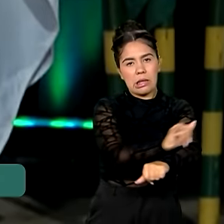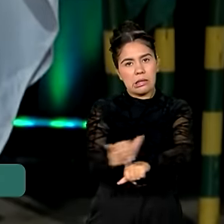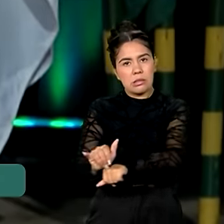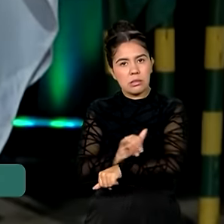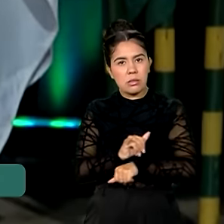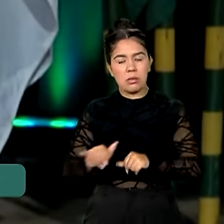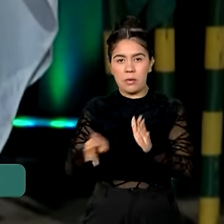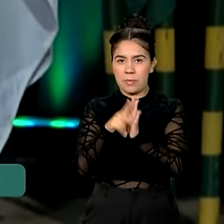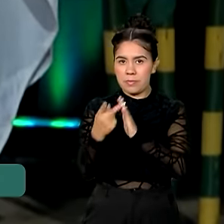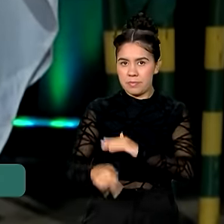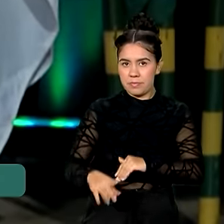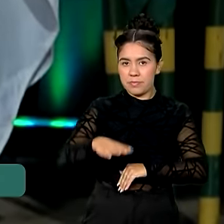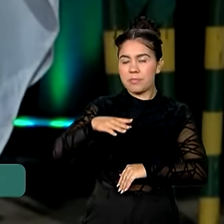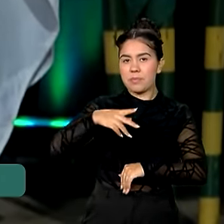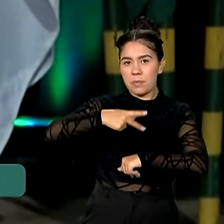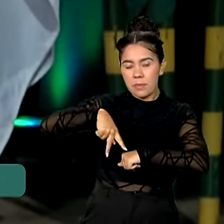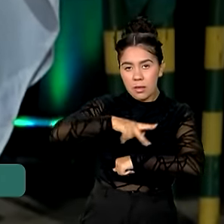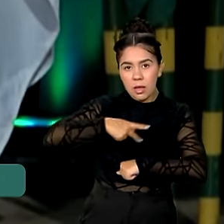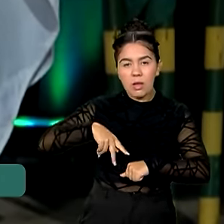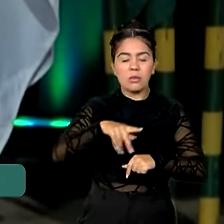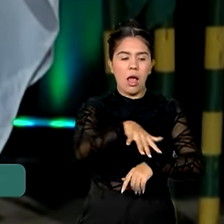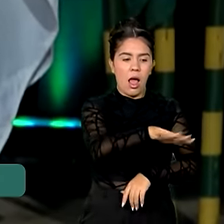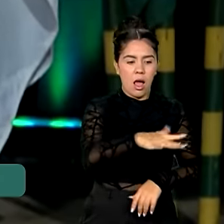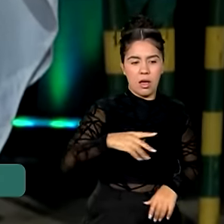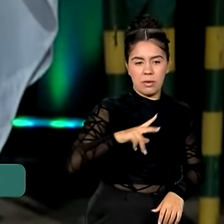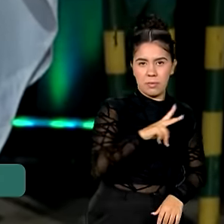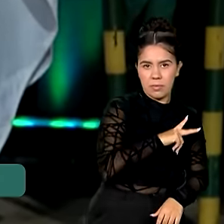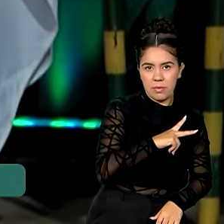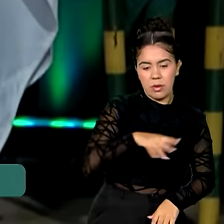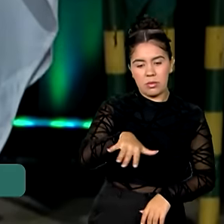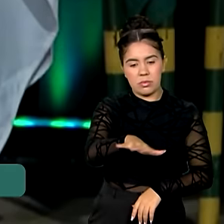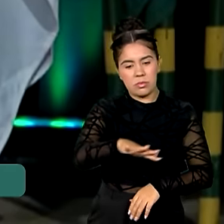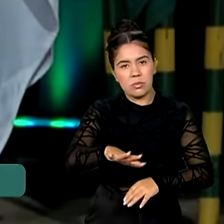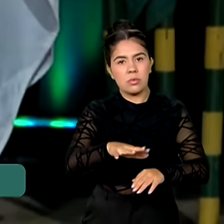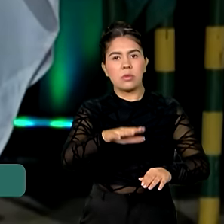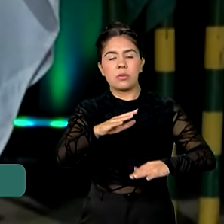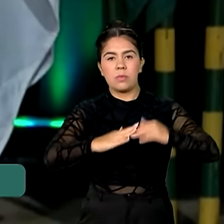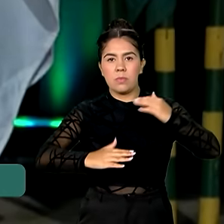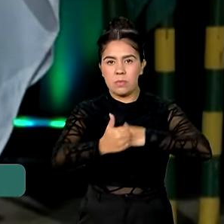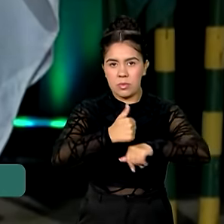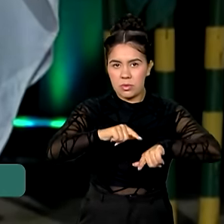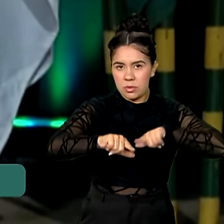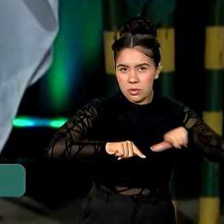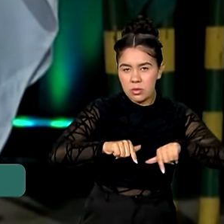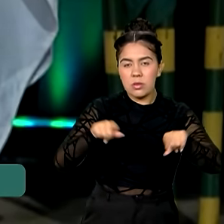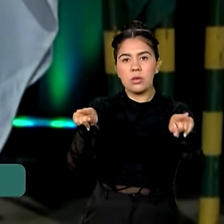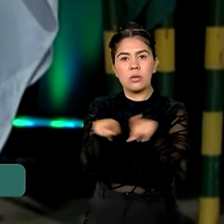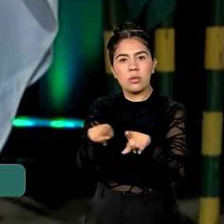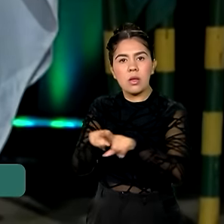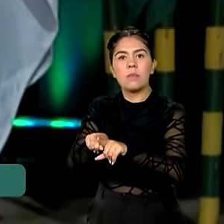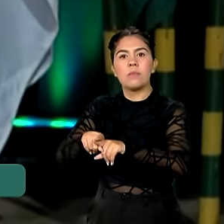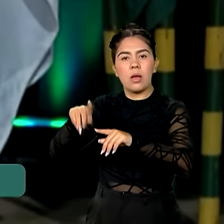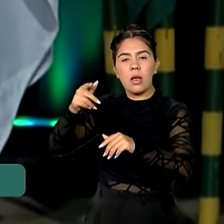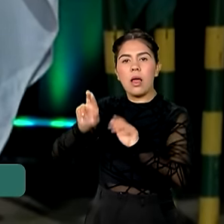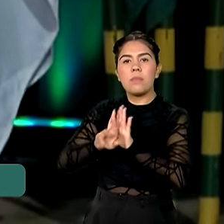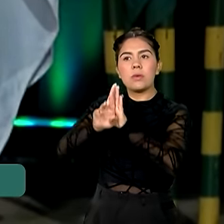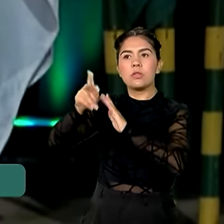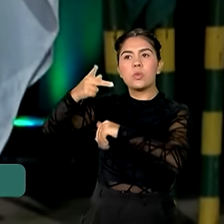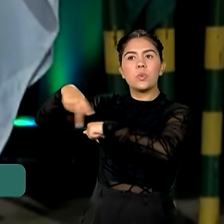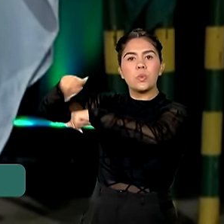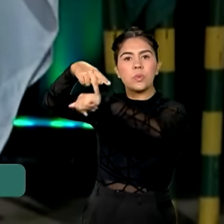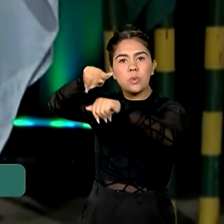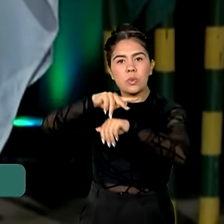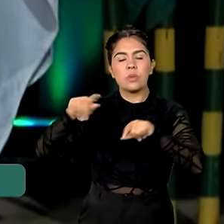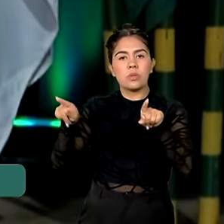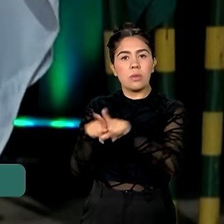país, com o setor privado, com os trabalhadores, com os entes subnacionais, os intelectuais, a